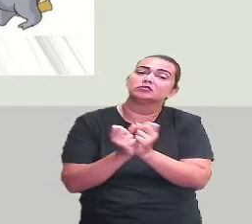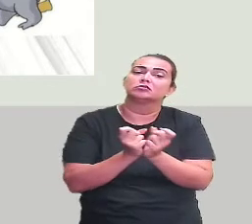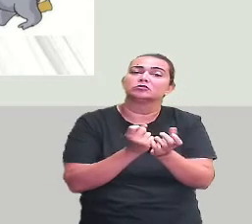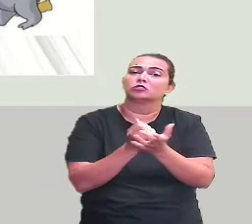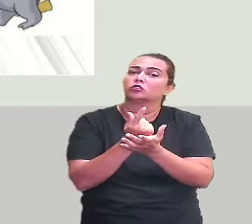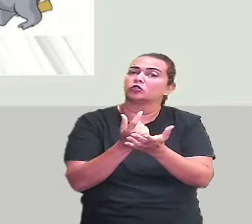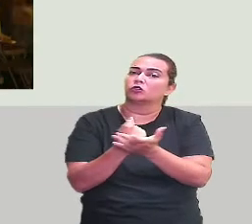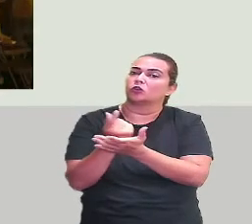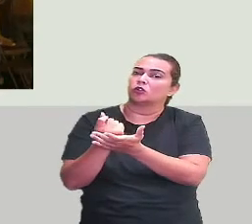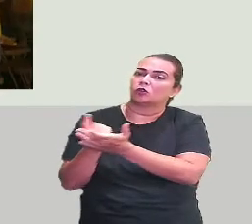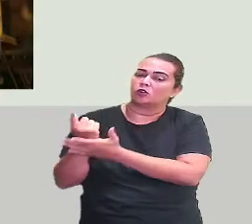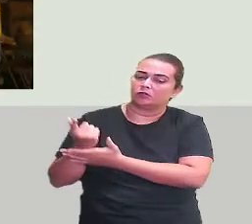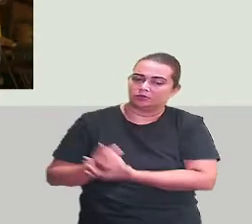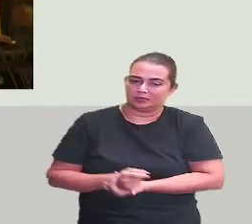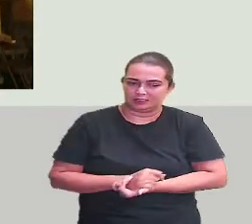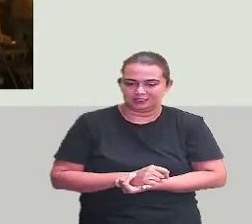compras?